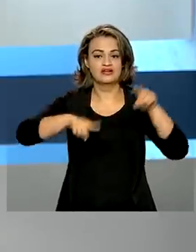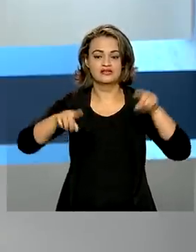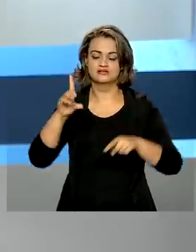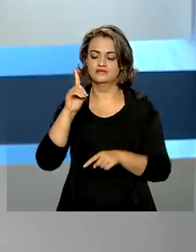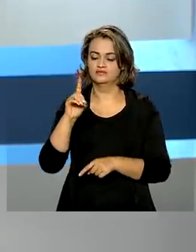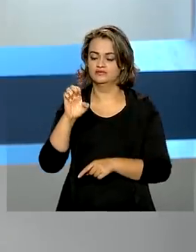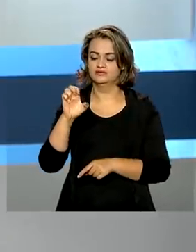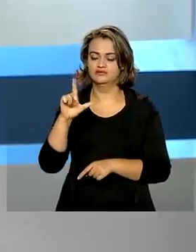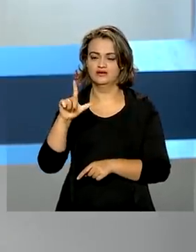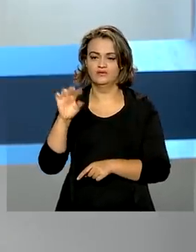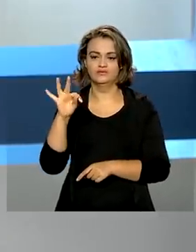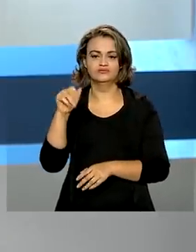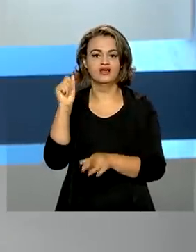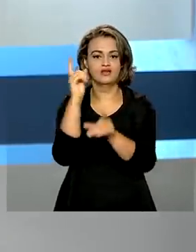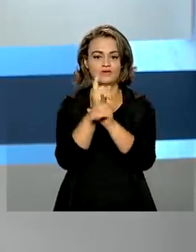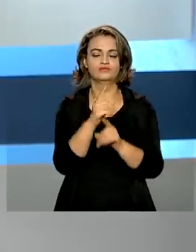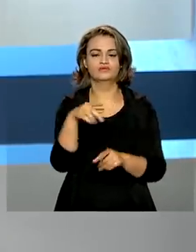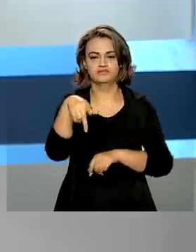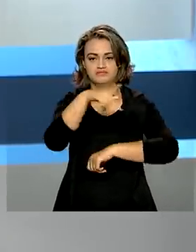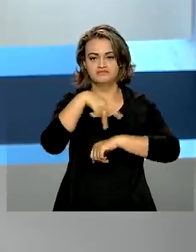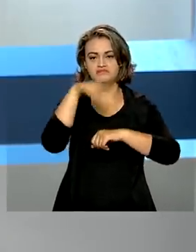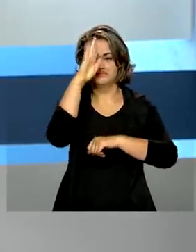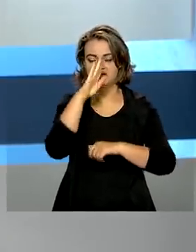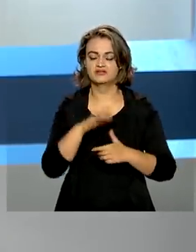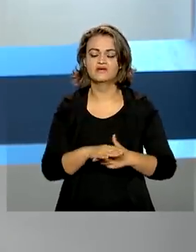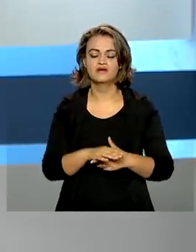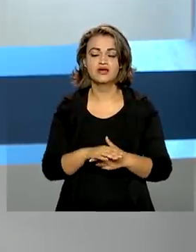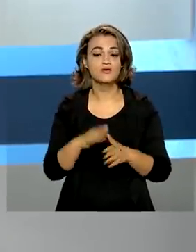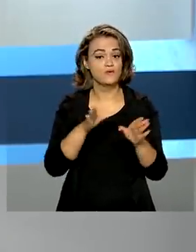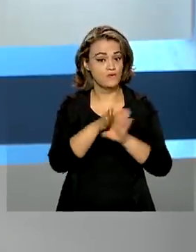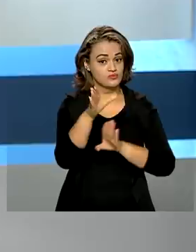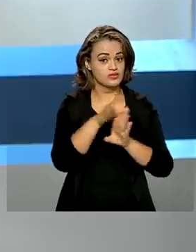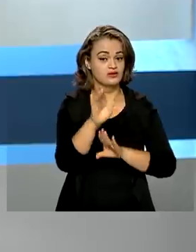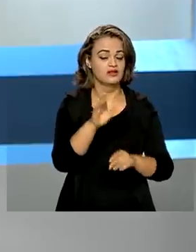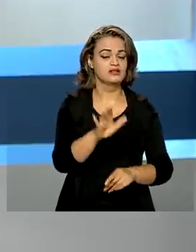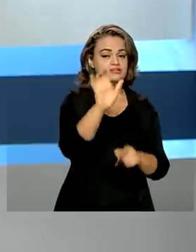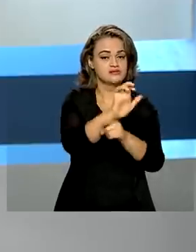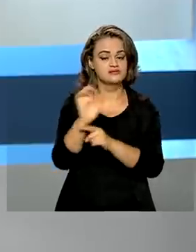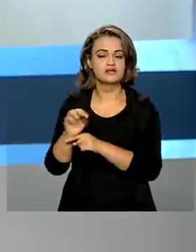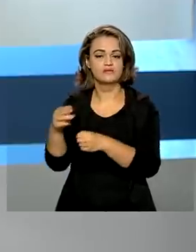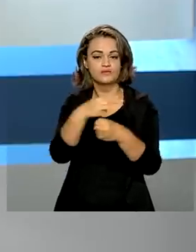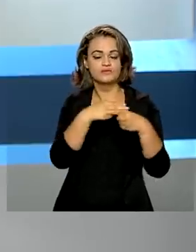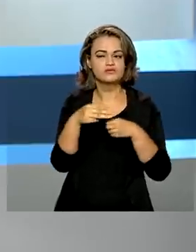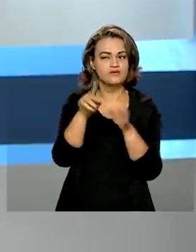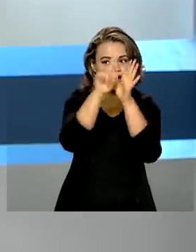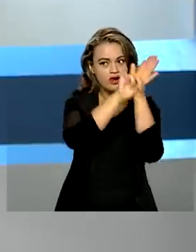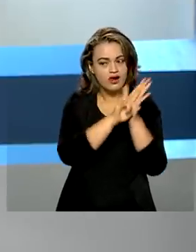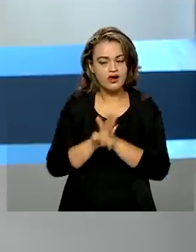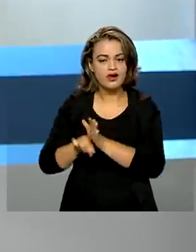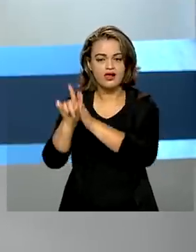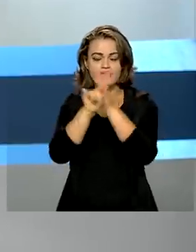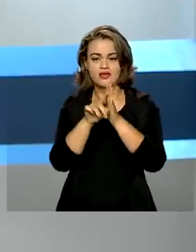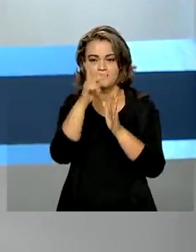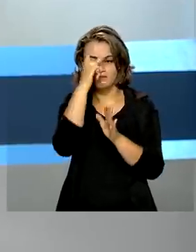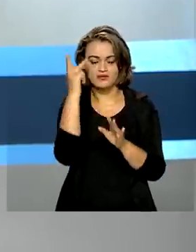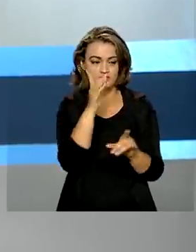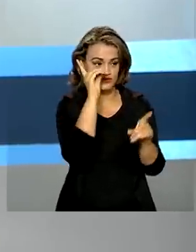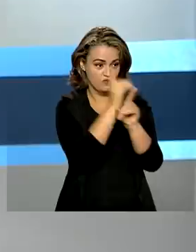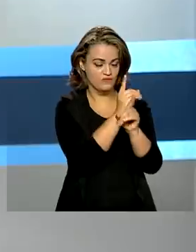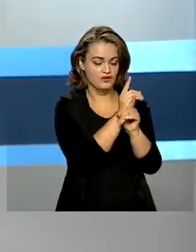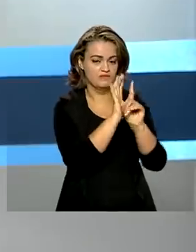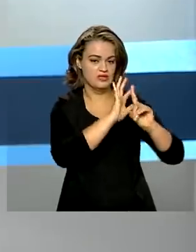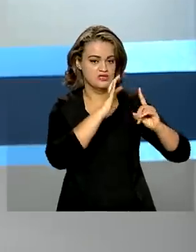no país, segundo o Ministério da Saúde. A orientação é para que estados e municípios façam o rastreamento e isolem casos